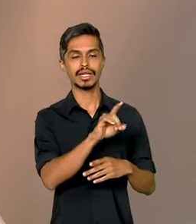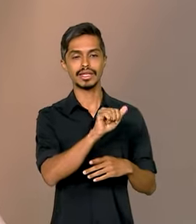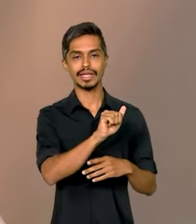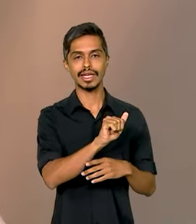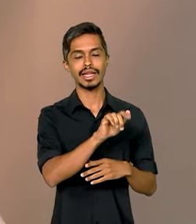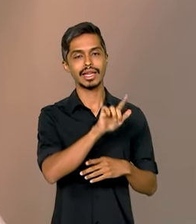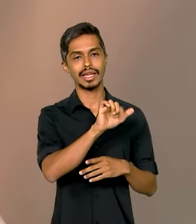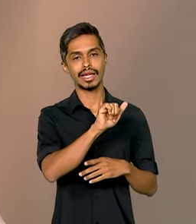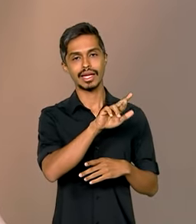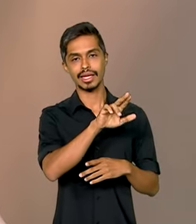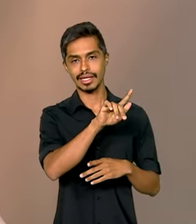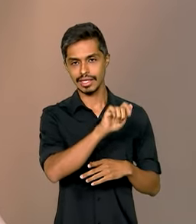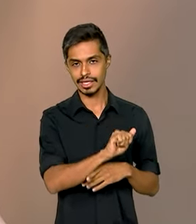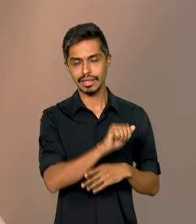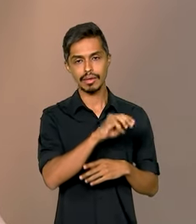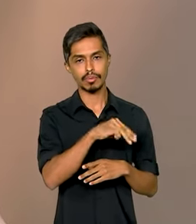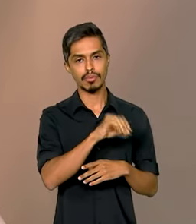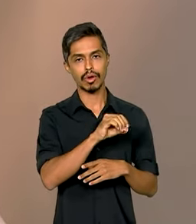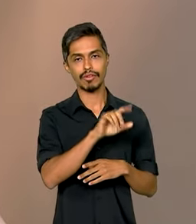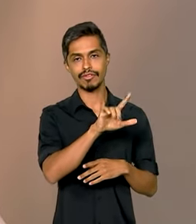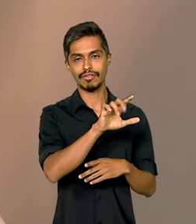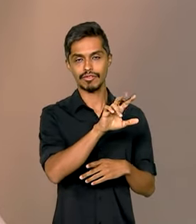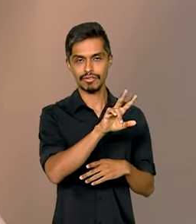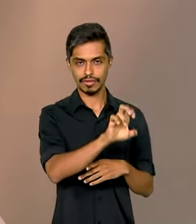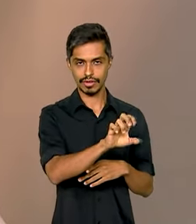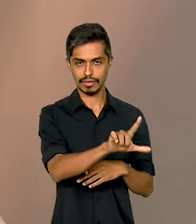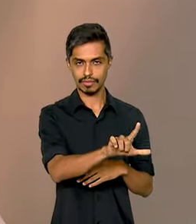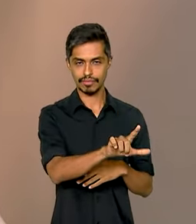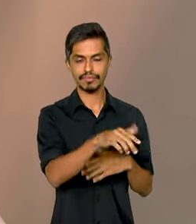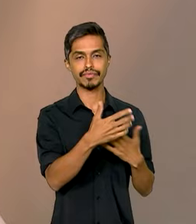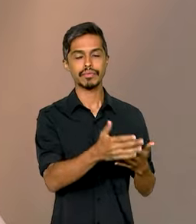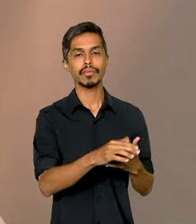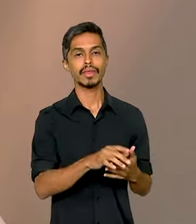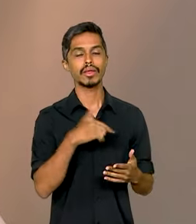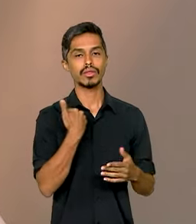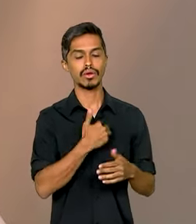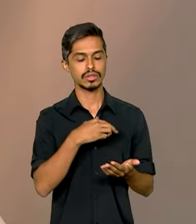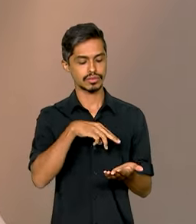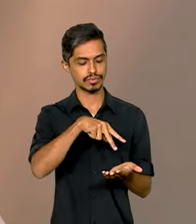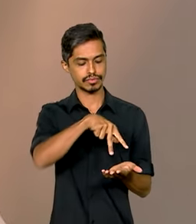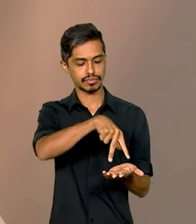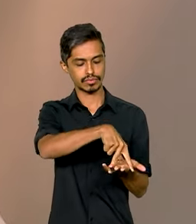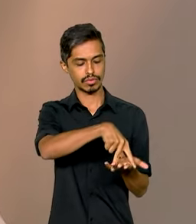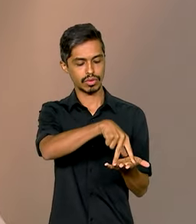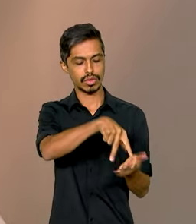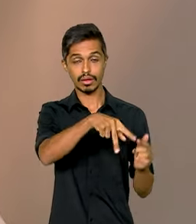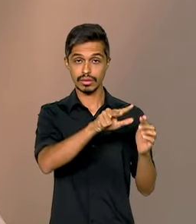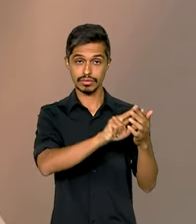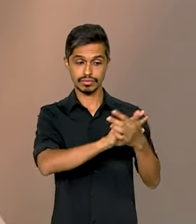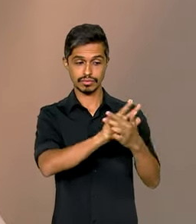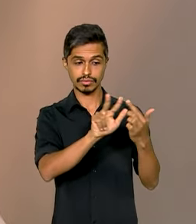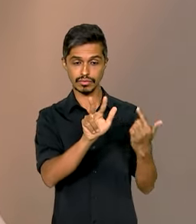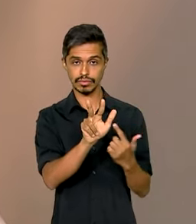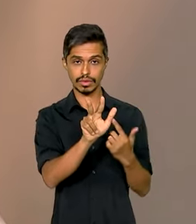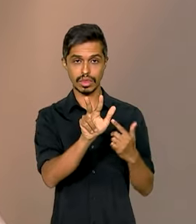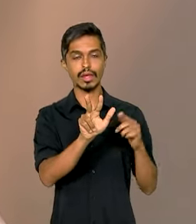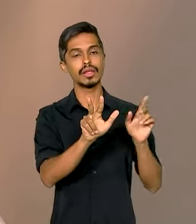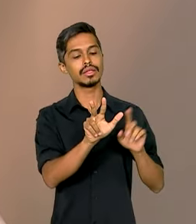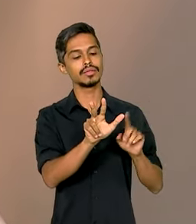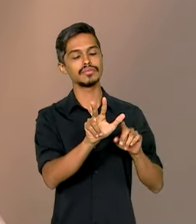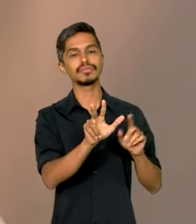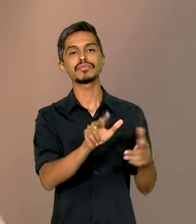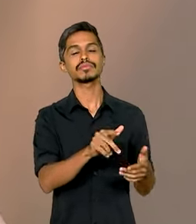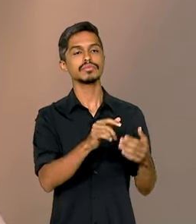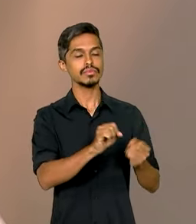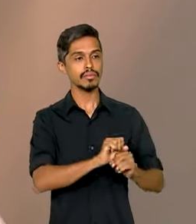desse programa, nós estabelecemos um tripé que visa justamente buscar ampliar